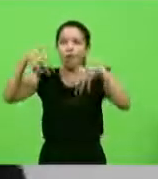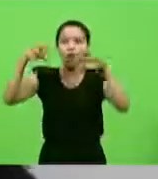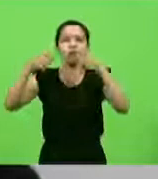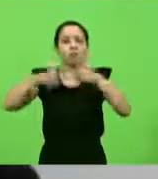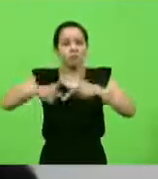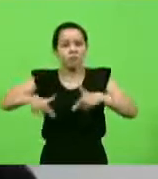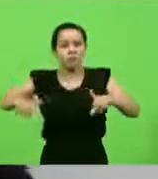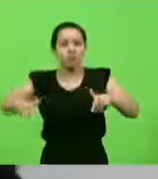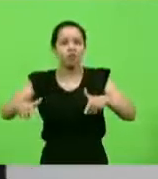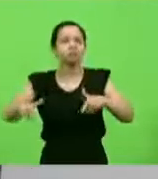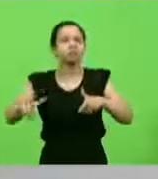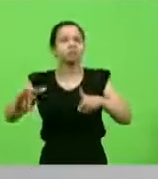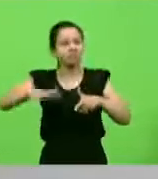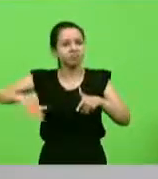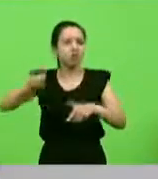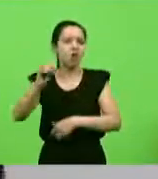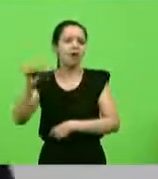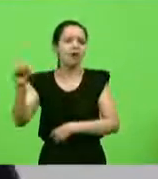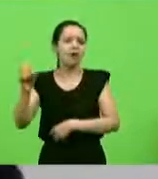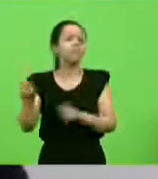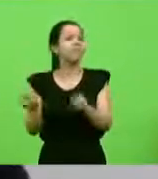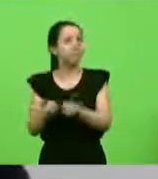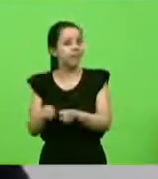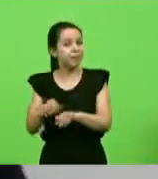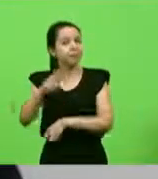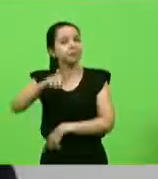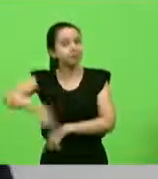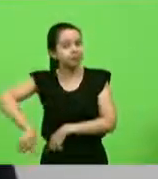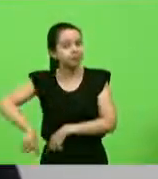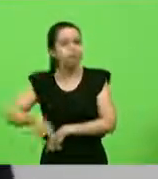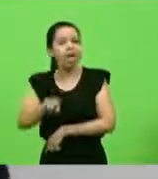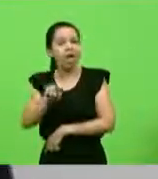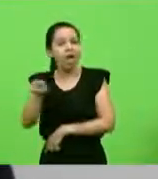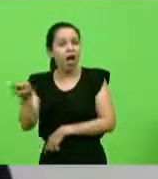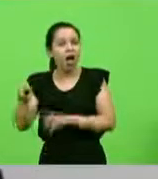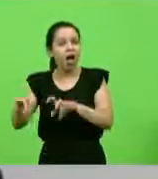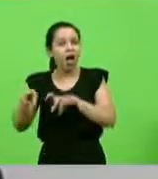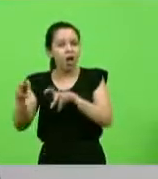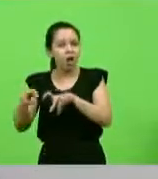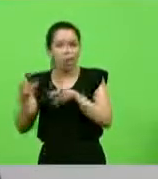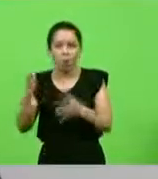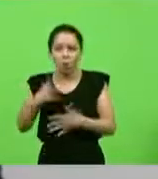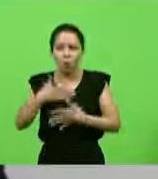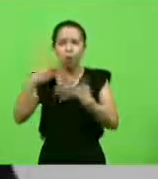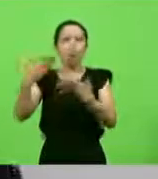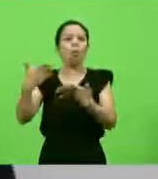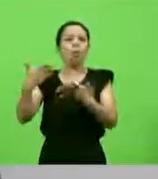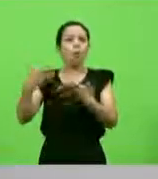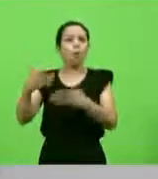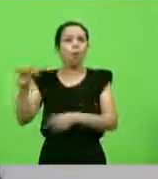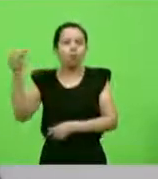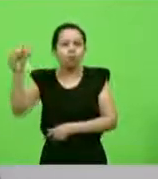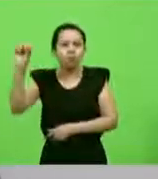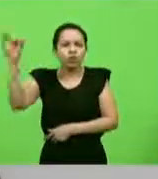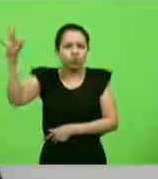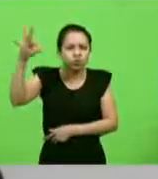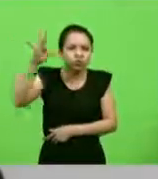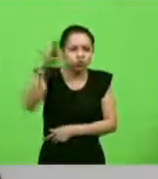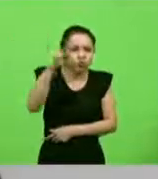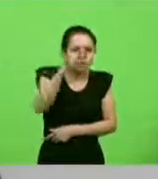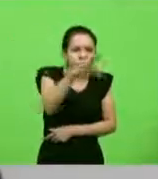Catarina, os agricultores também foram surpreendidos com a presença da cigarrinha do milho,